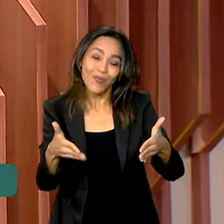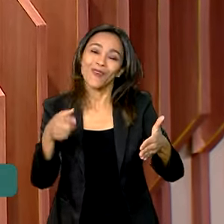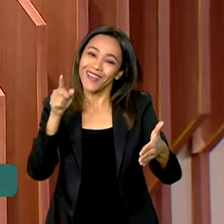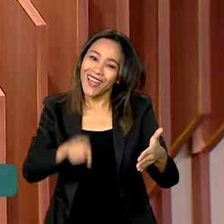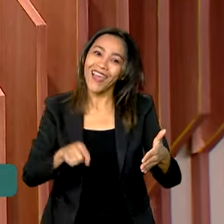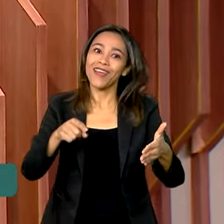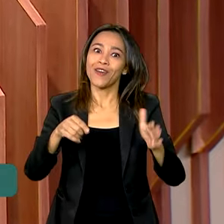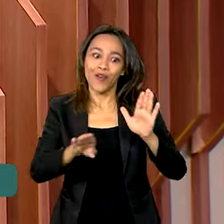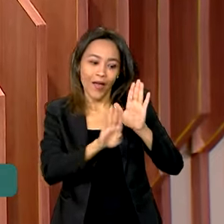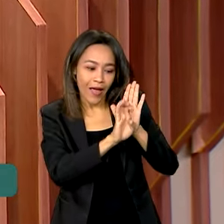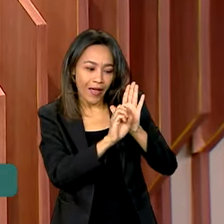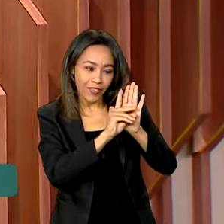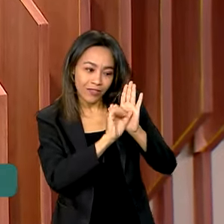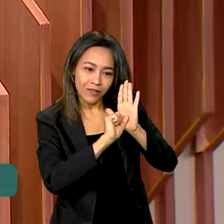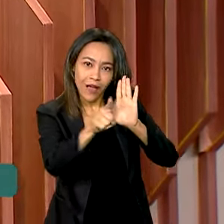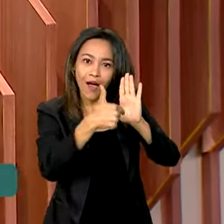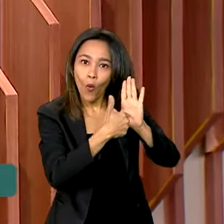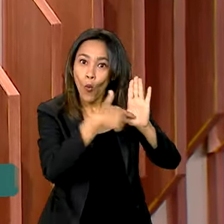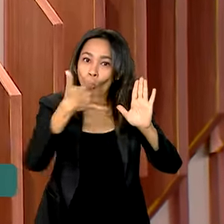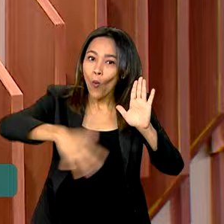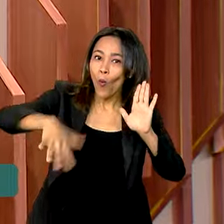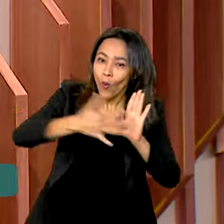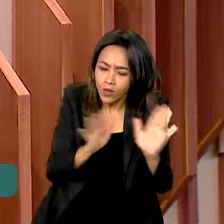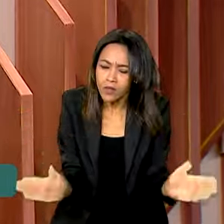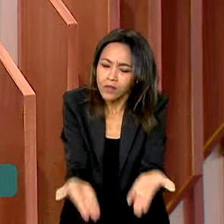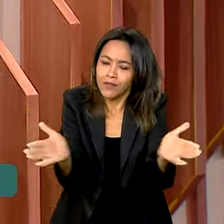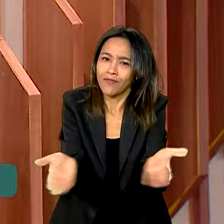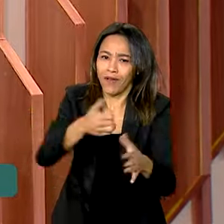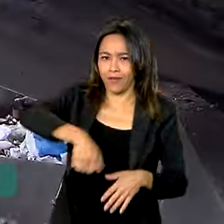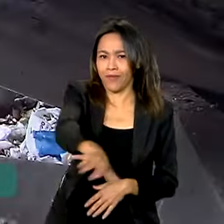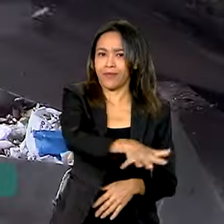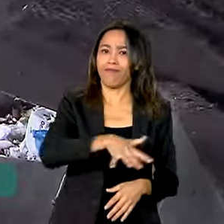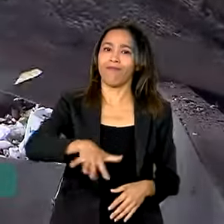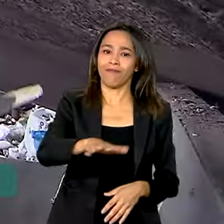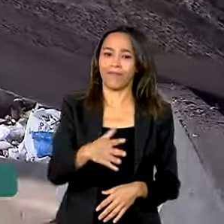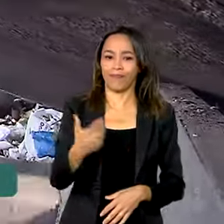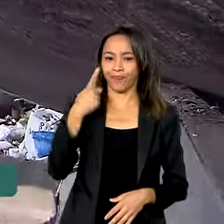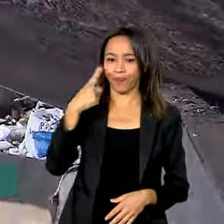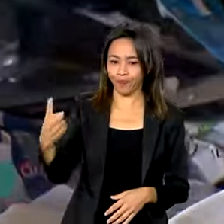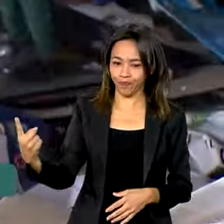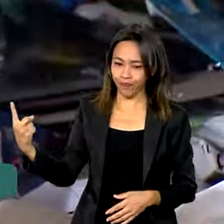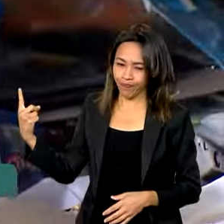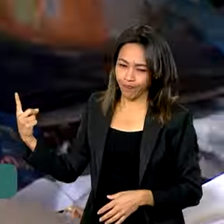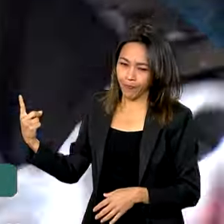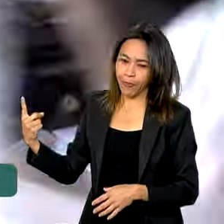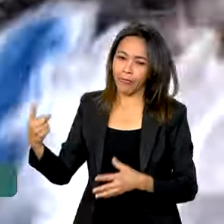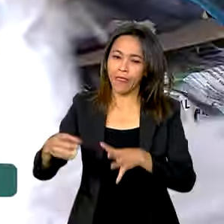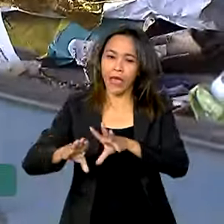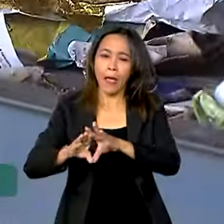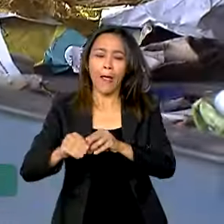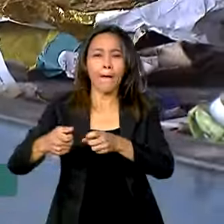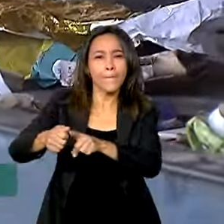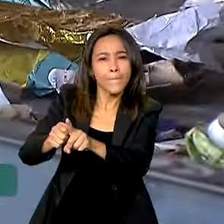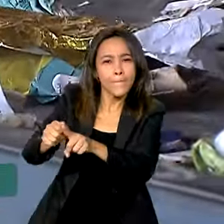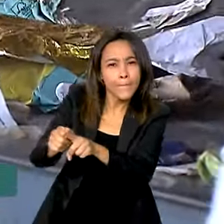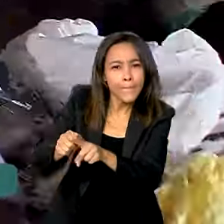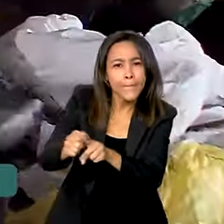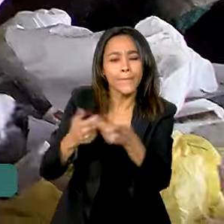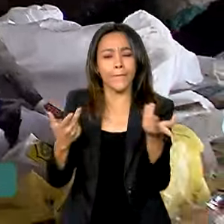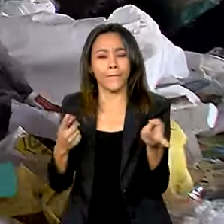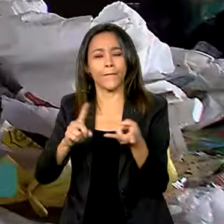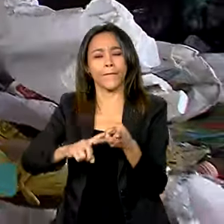medital para incentivar ainda mais esse setor. Plásticos, isopor, papel.